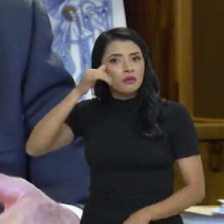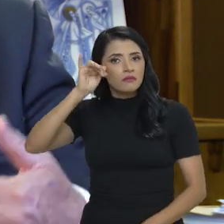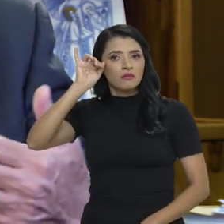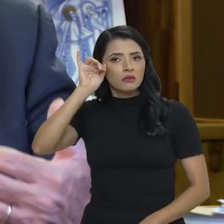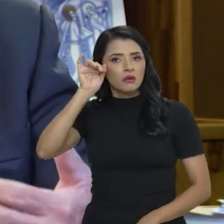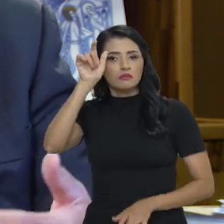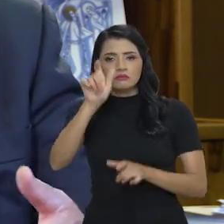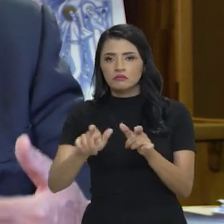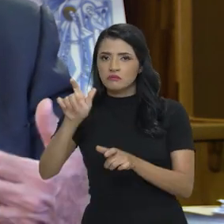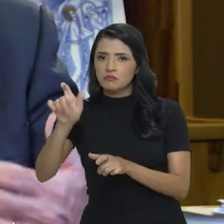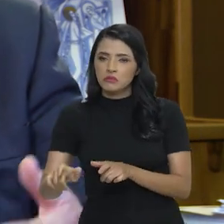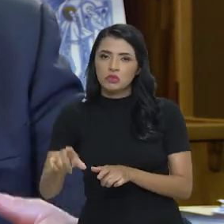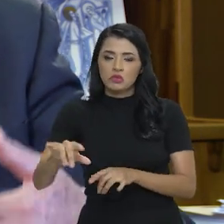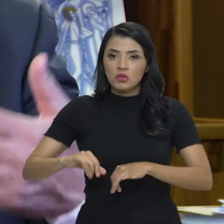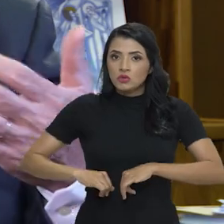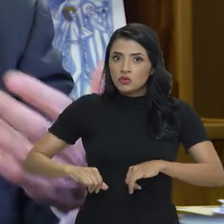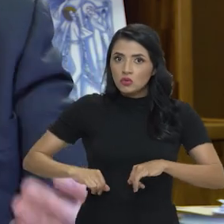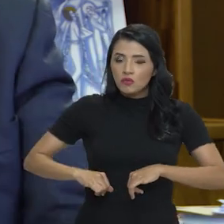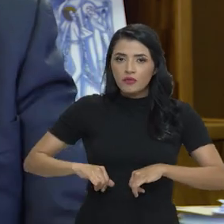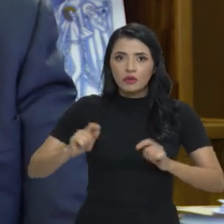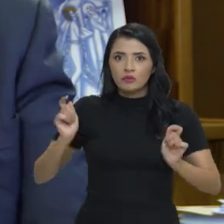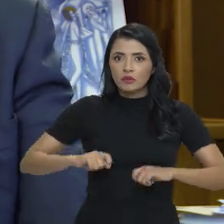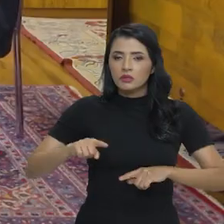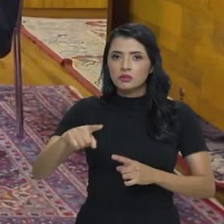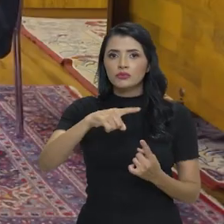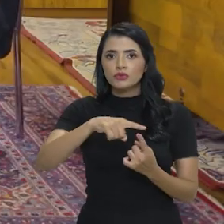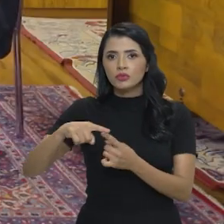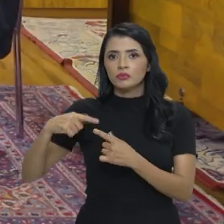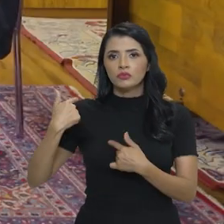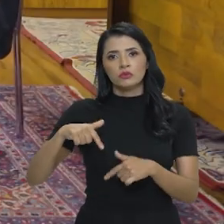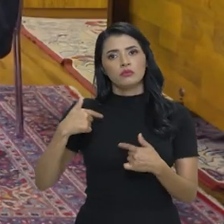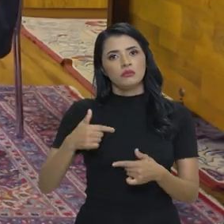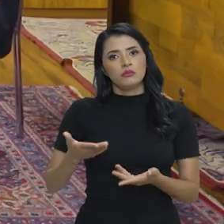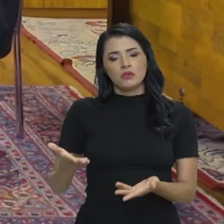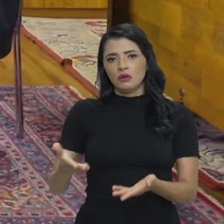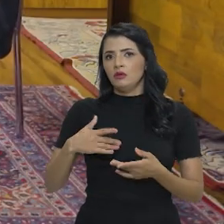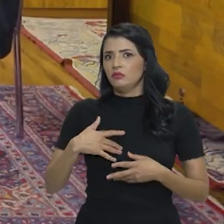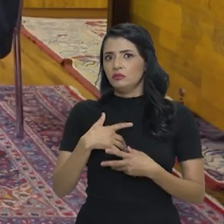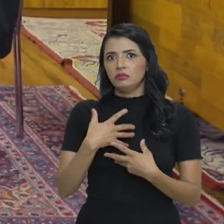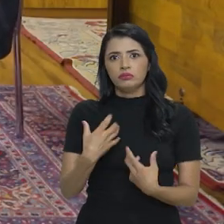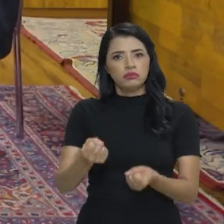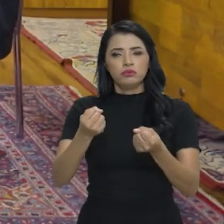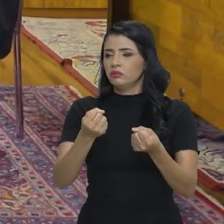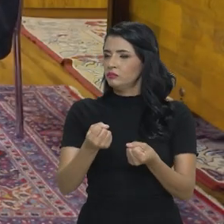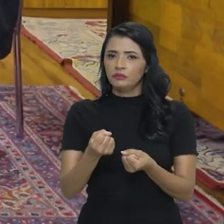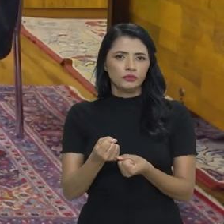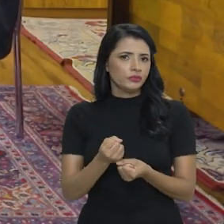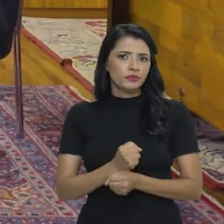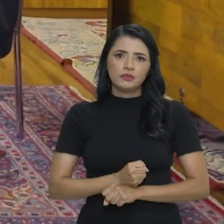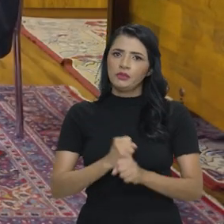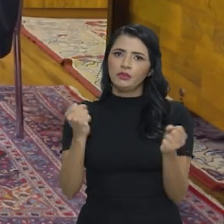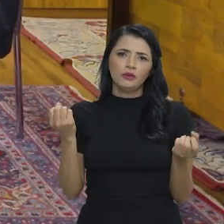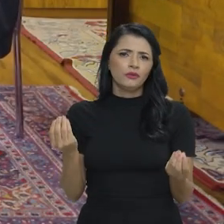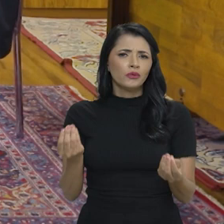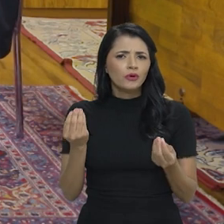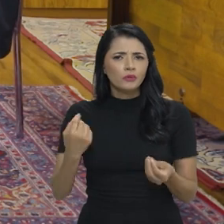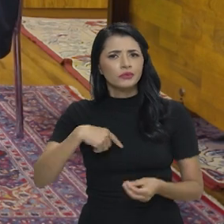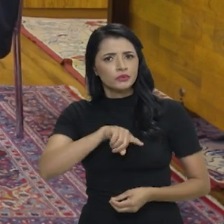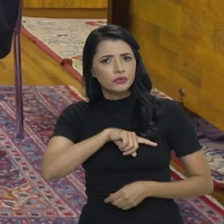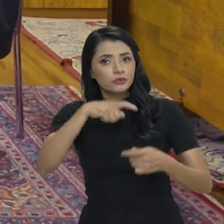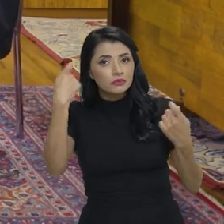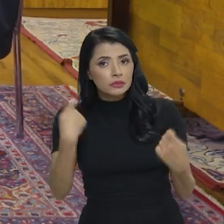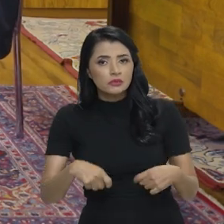que as pessoas estejam sujeitas a esta condição. Isso é, acima de tudo, inaceitável. E nós